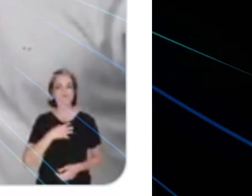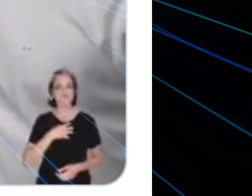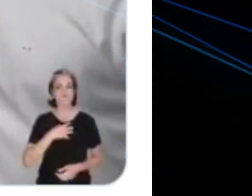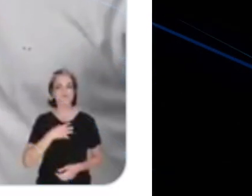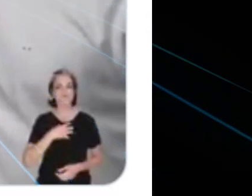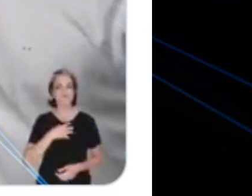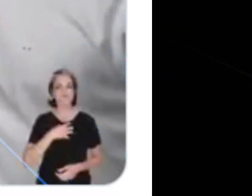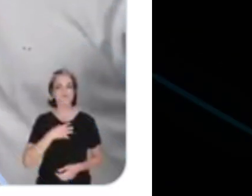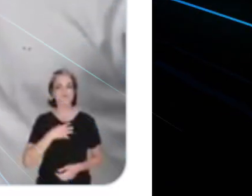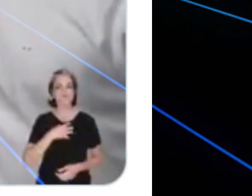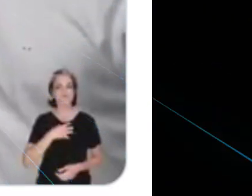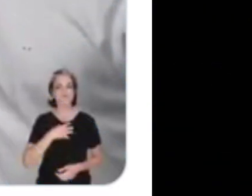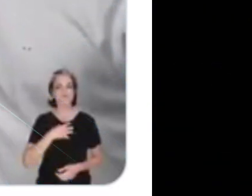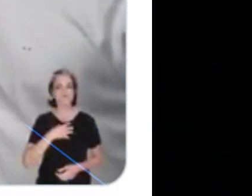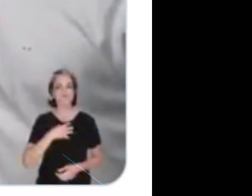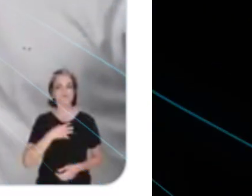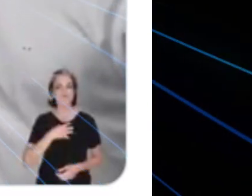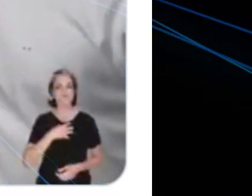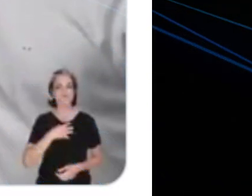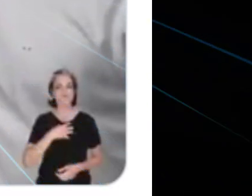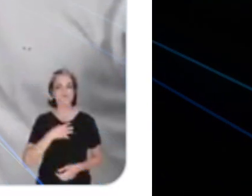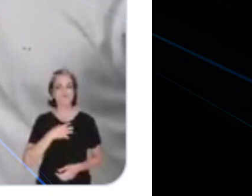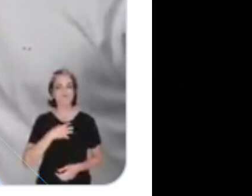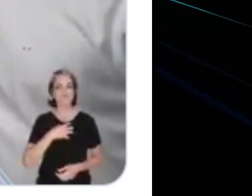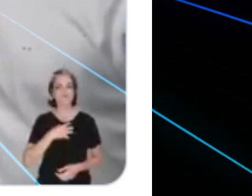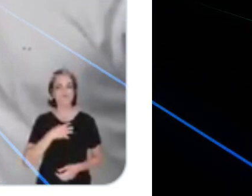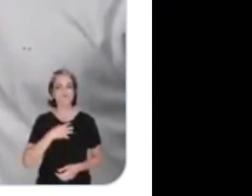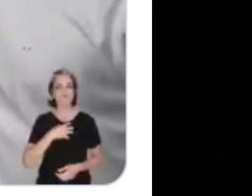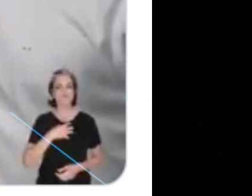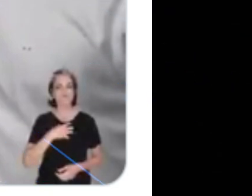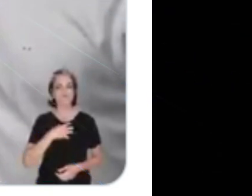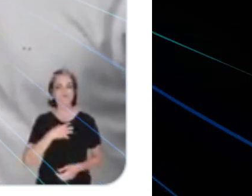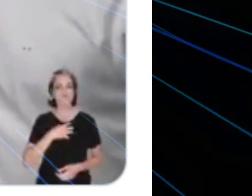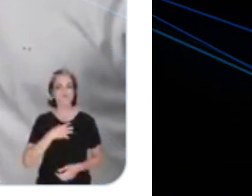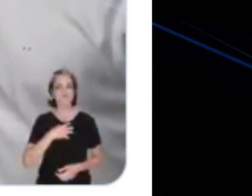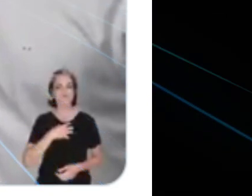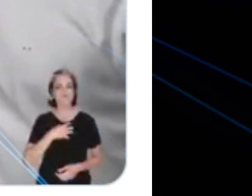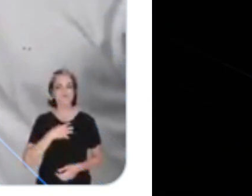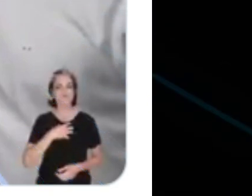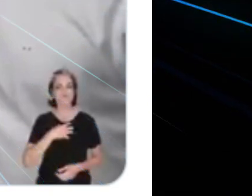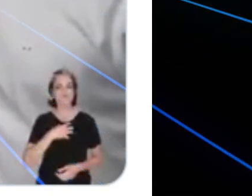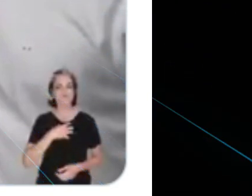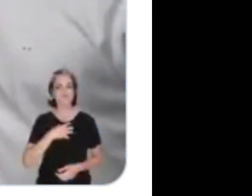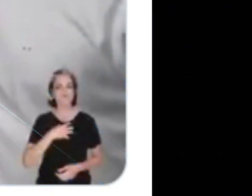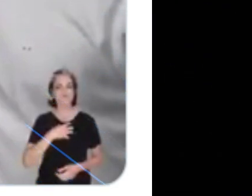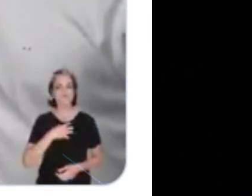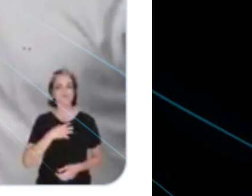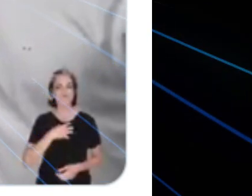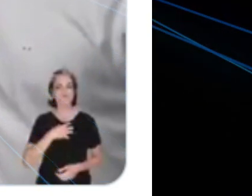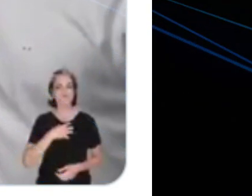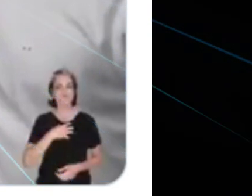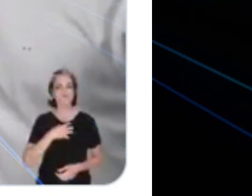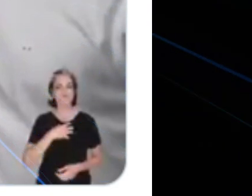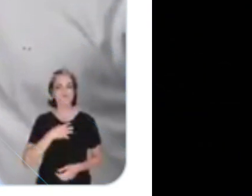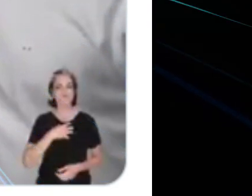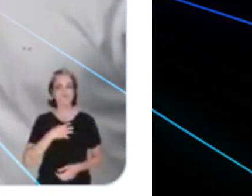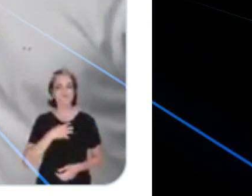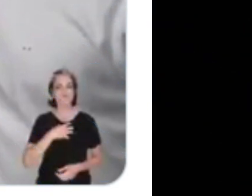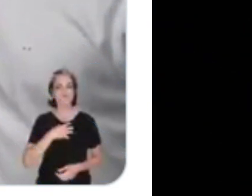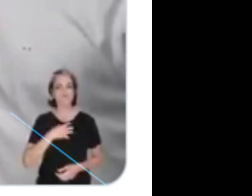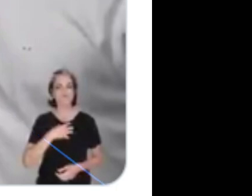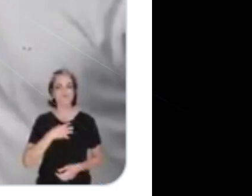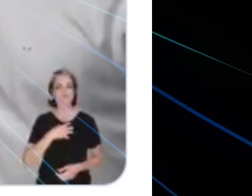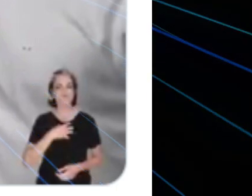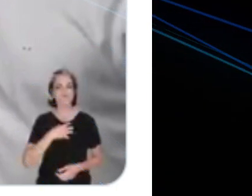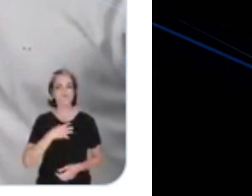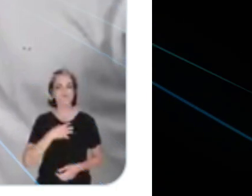E no dia 26 de agosto, o Ministério do Desenvolvimento Regional publicou em sua rede social o programa Casa Verde e Amarela